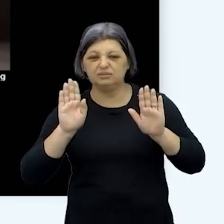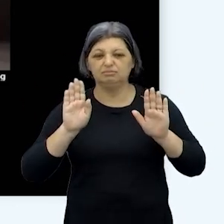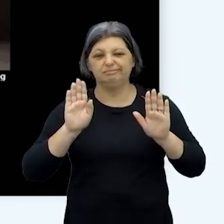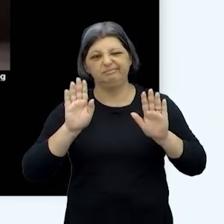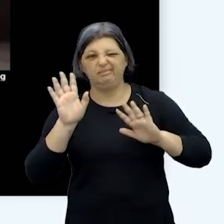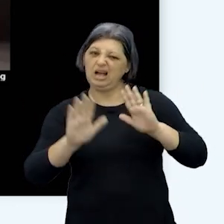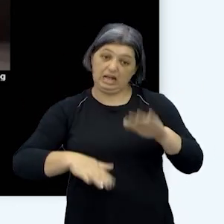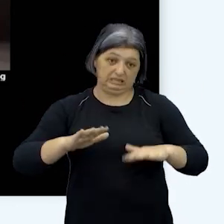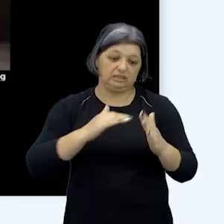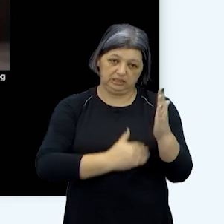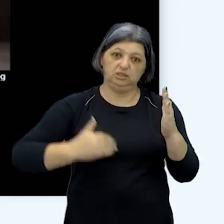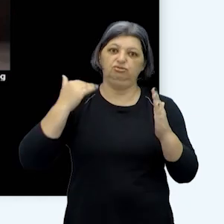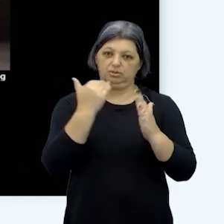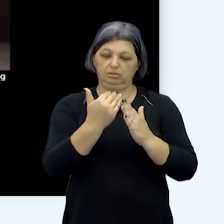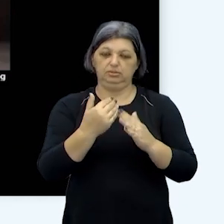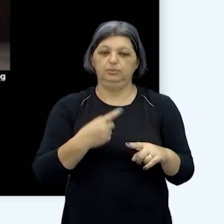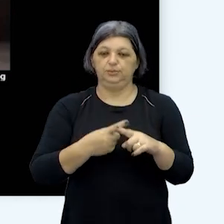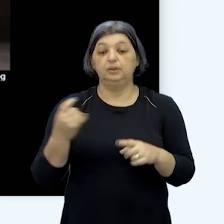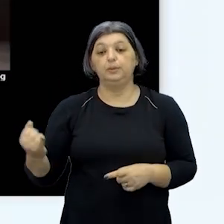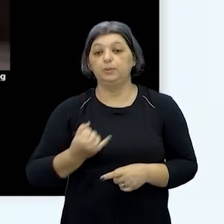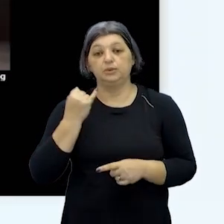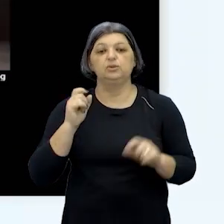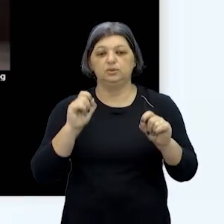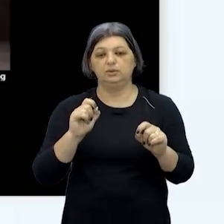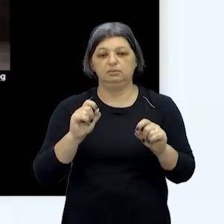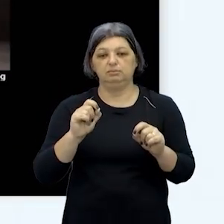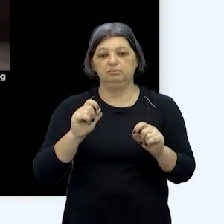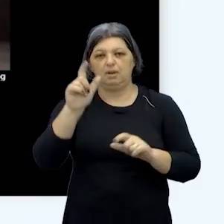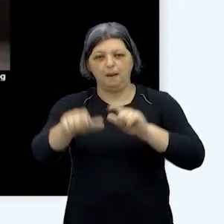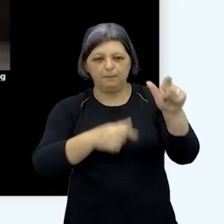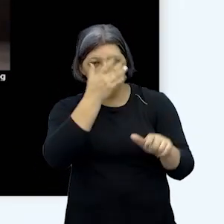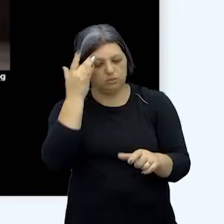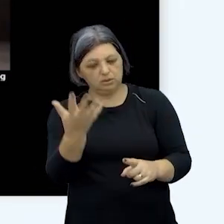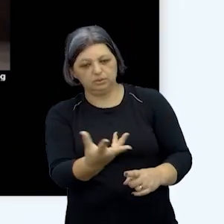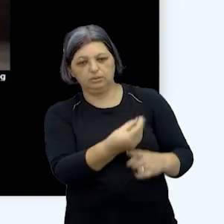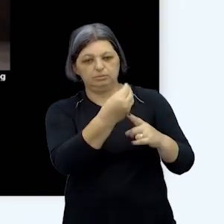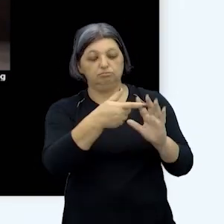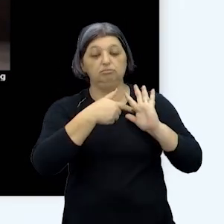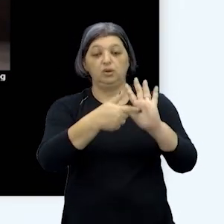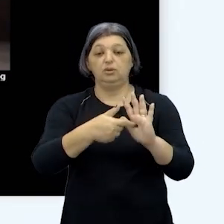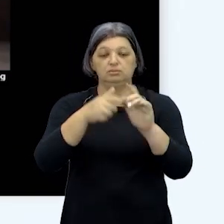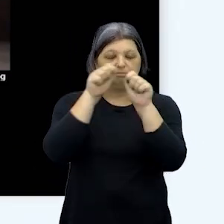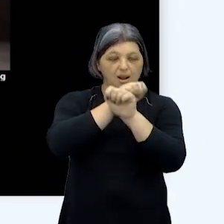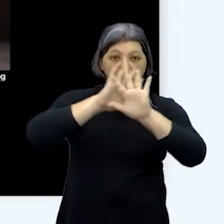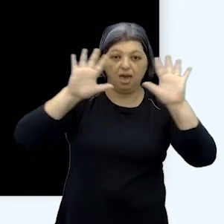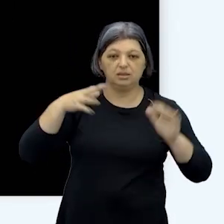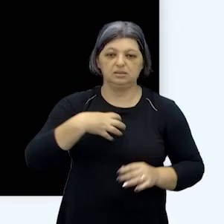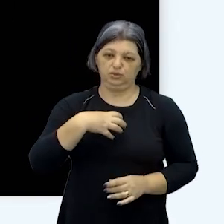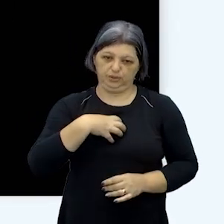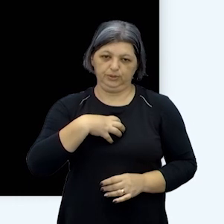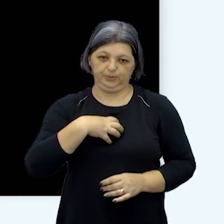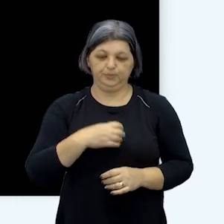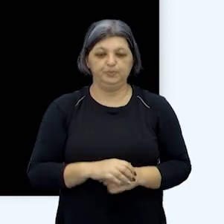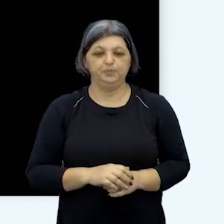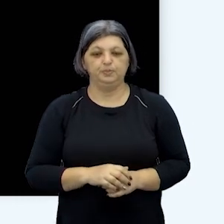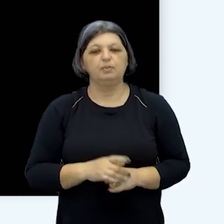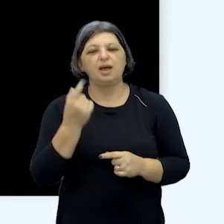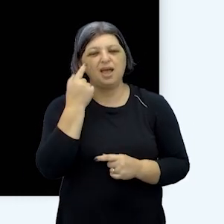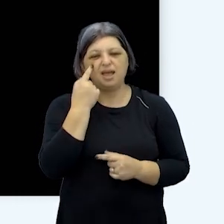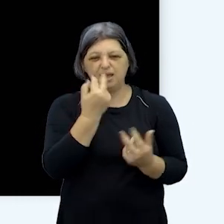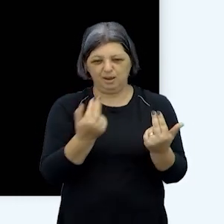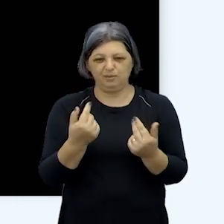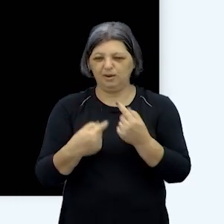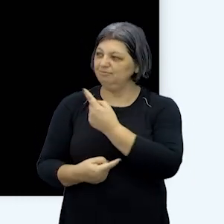exagerados porque o importante é que o artista expresse claramente o sentimento como nesta